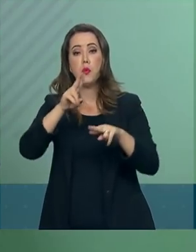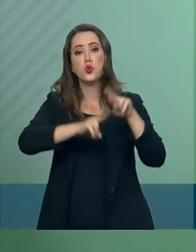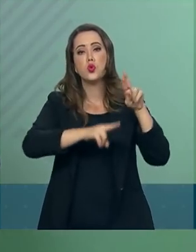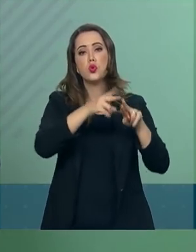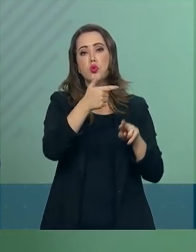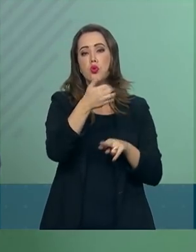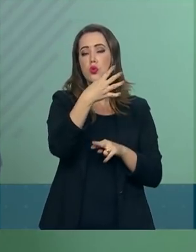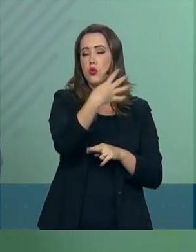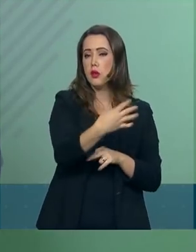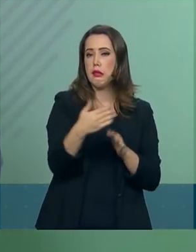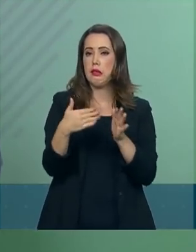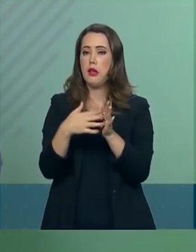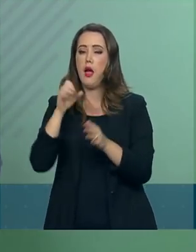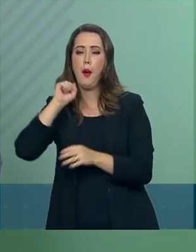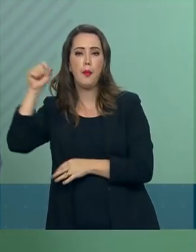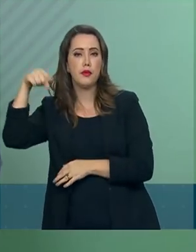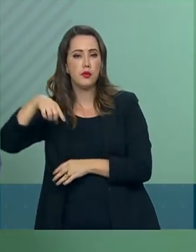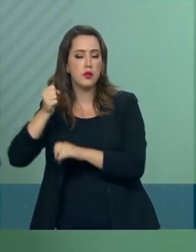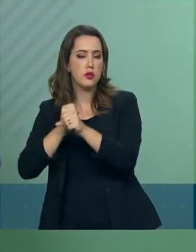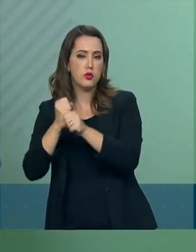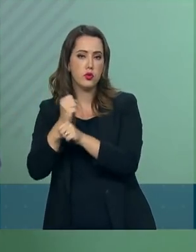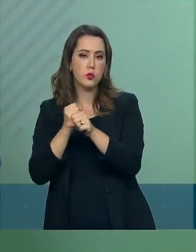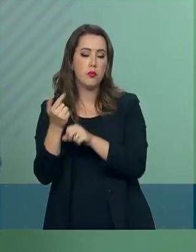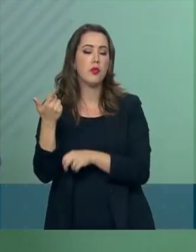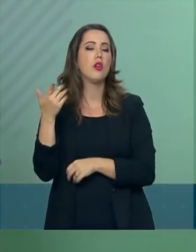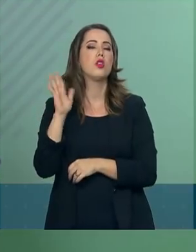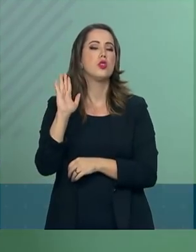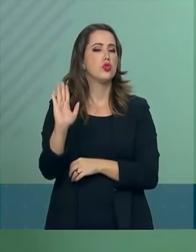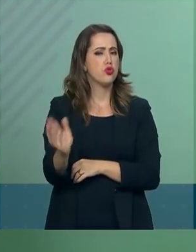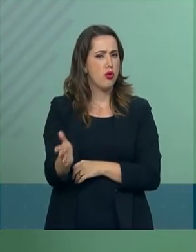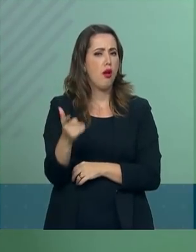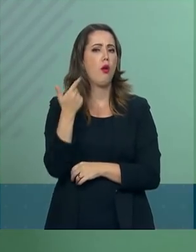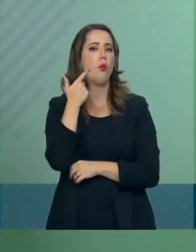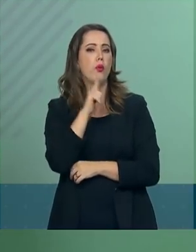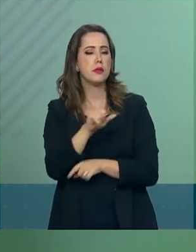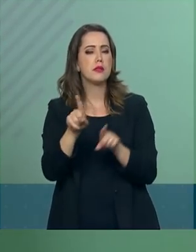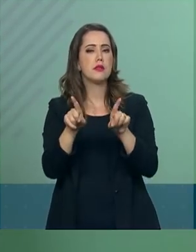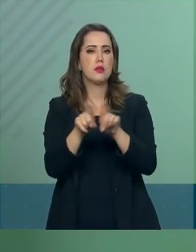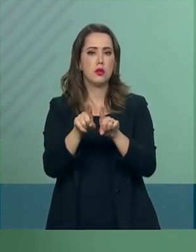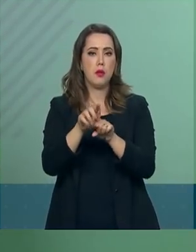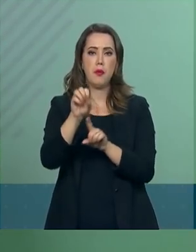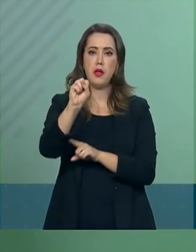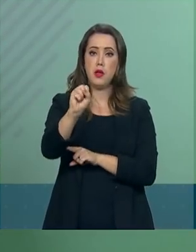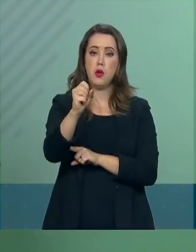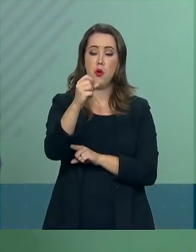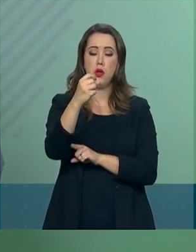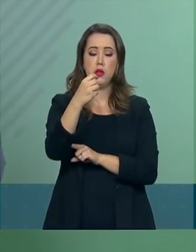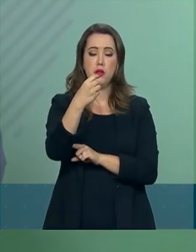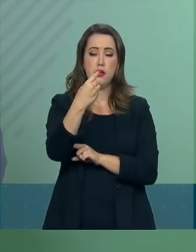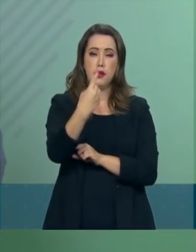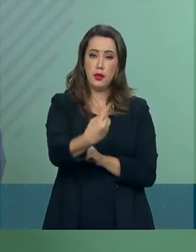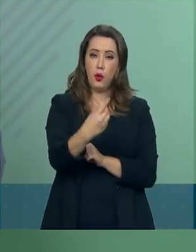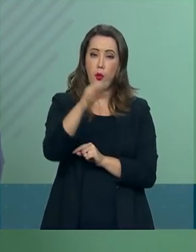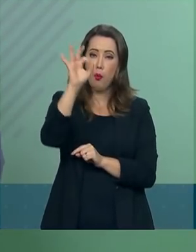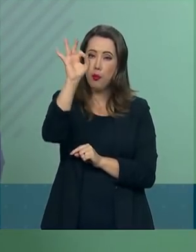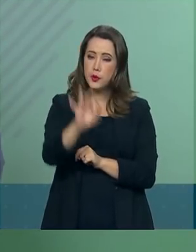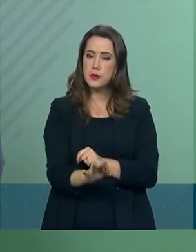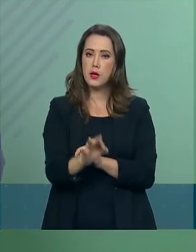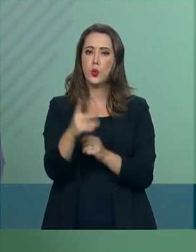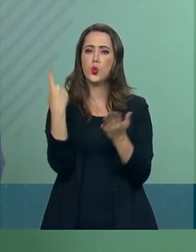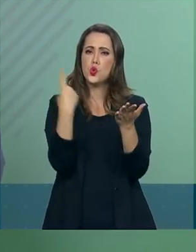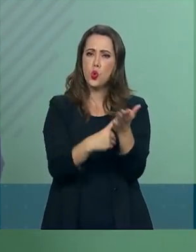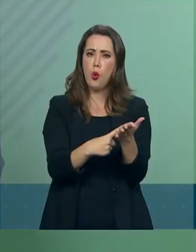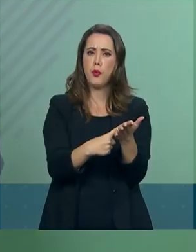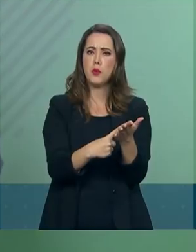abril deste ano. Já foram alcançados 81% de acordos. Em um cálculo